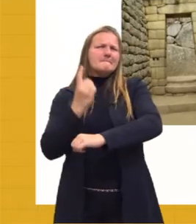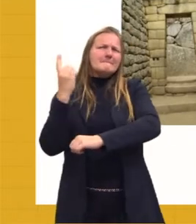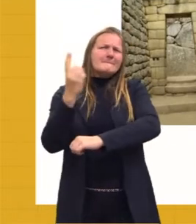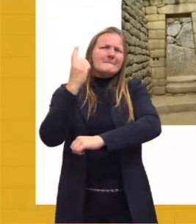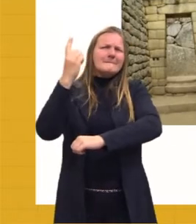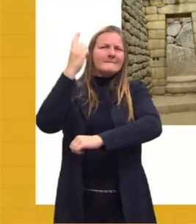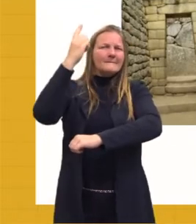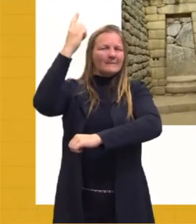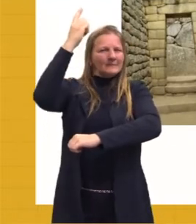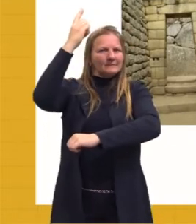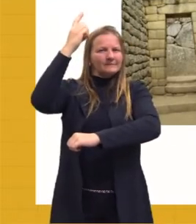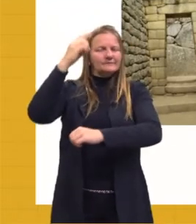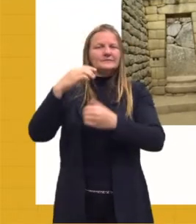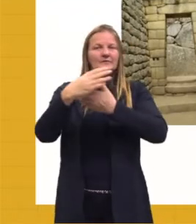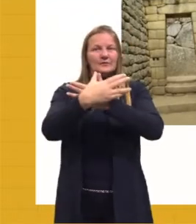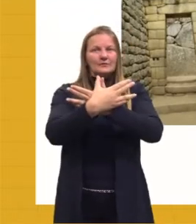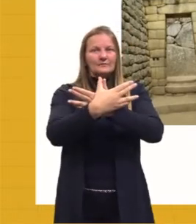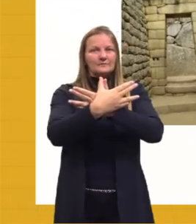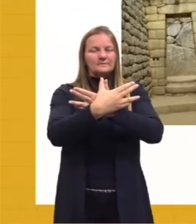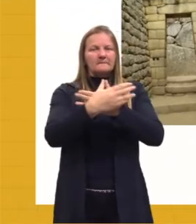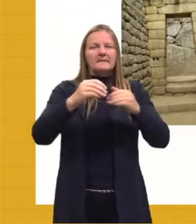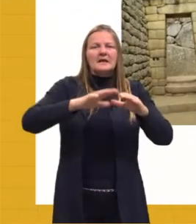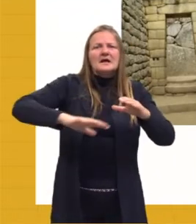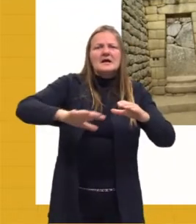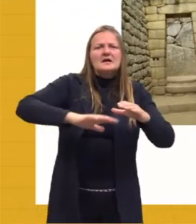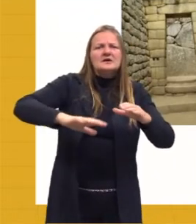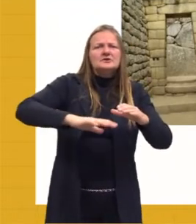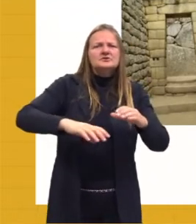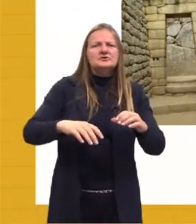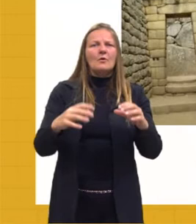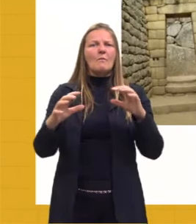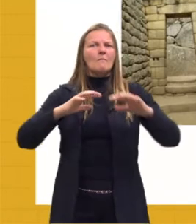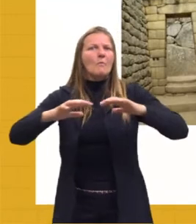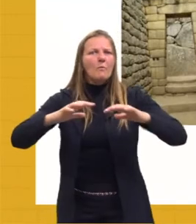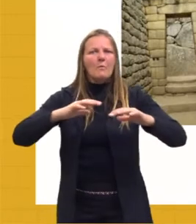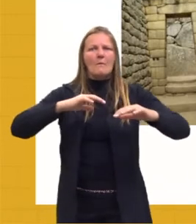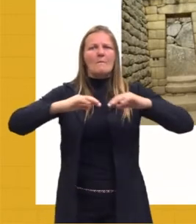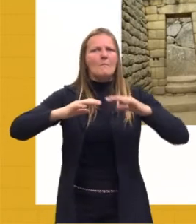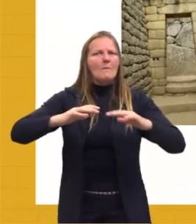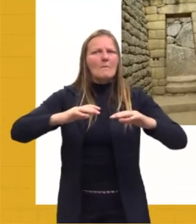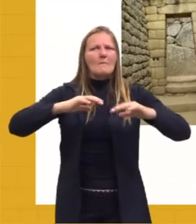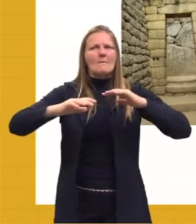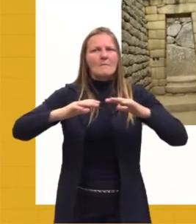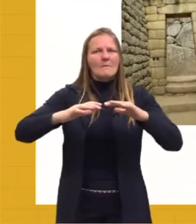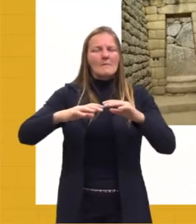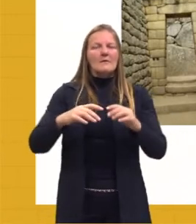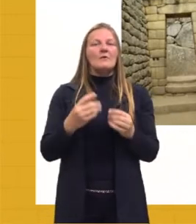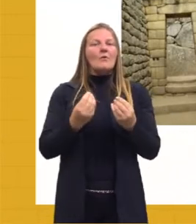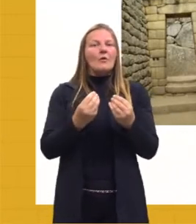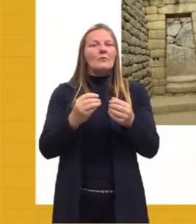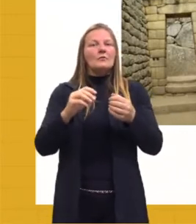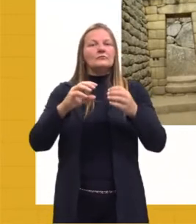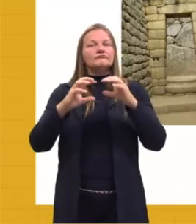desenvolvendo a sua civilização, uma região de muitos terremotos, como solução para esses terremotos,